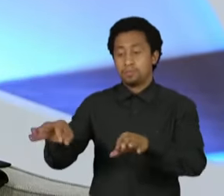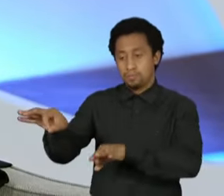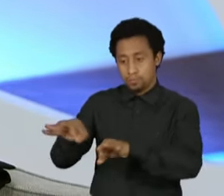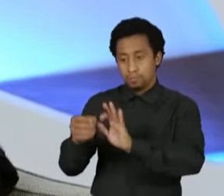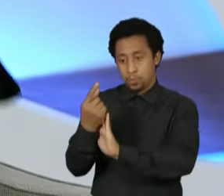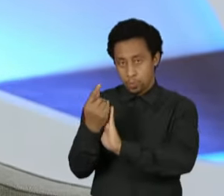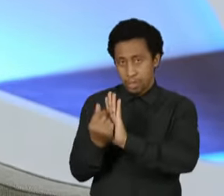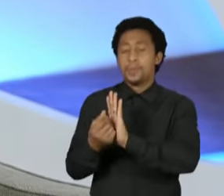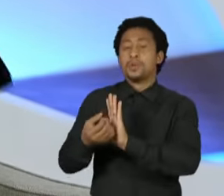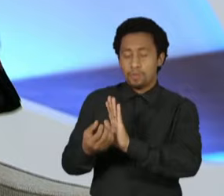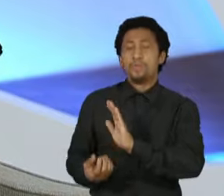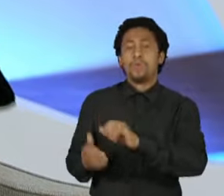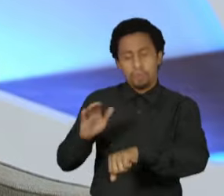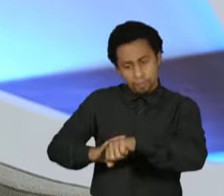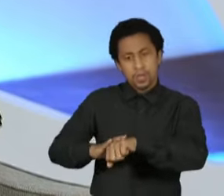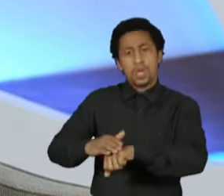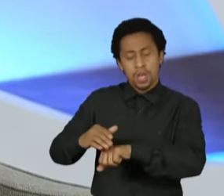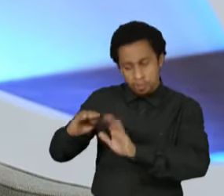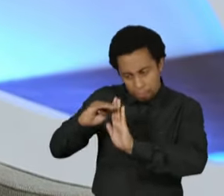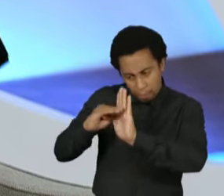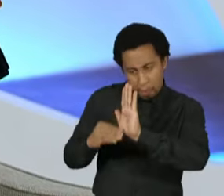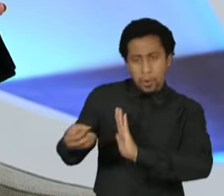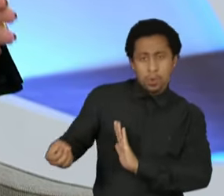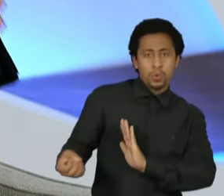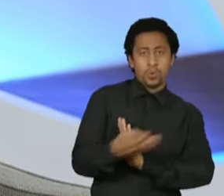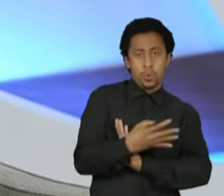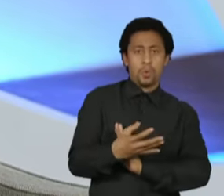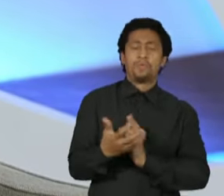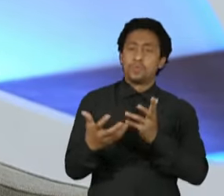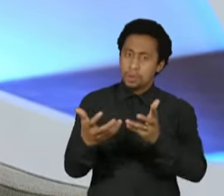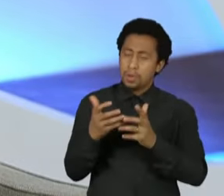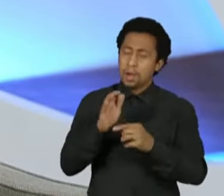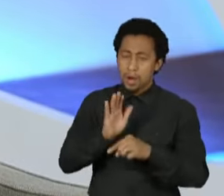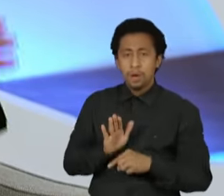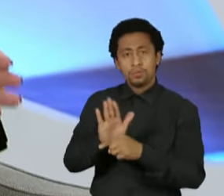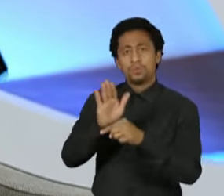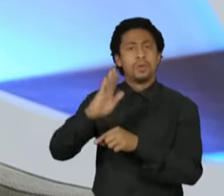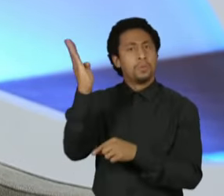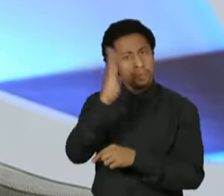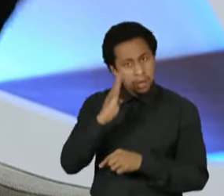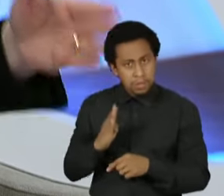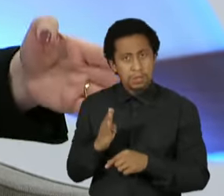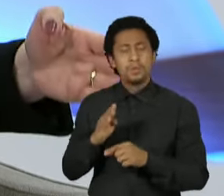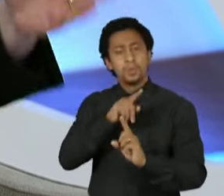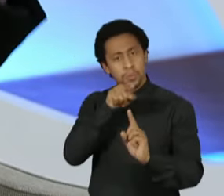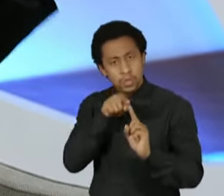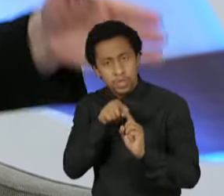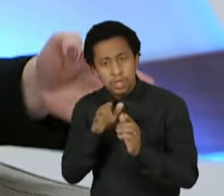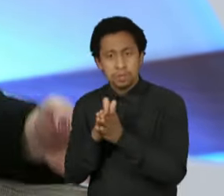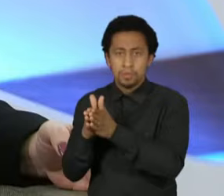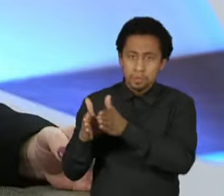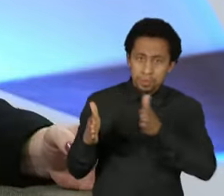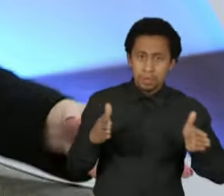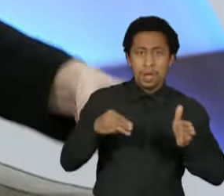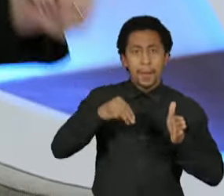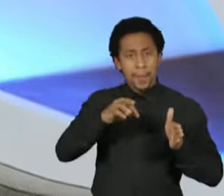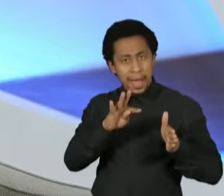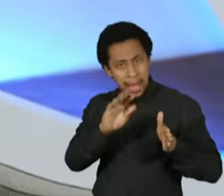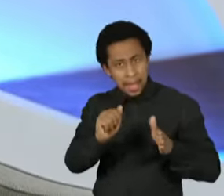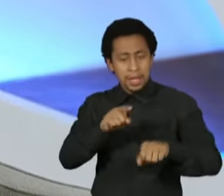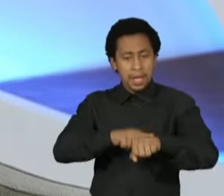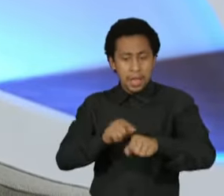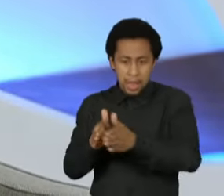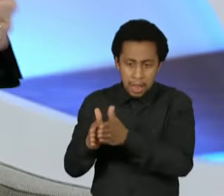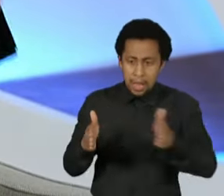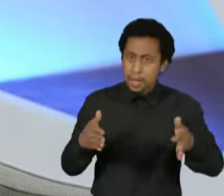Orçamento, porque ali nós vamos ter exatamente o que nós queremos para o Brasil, com metas, com prazo, para analisar o próprio resultado e